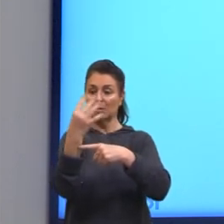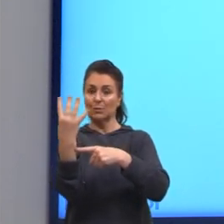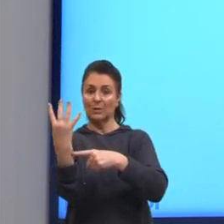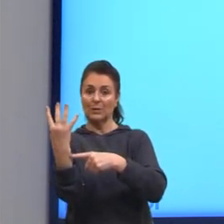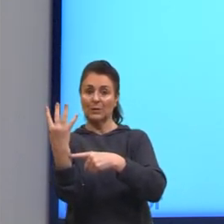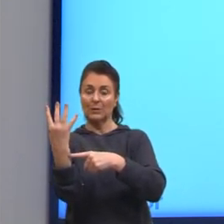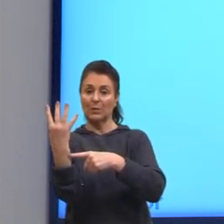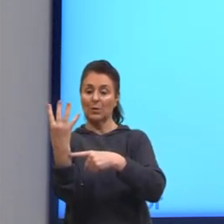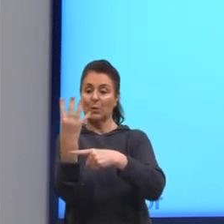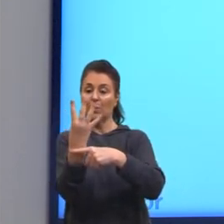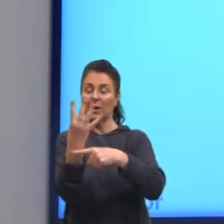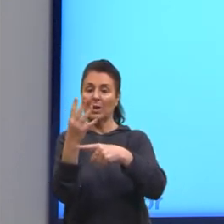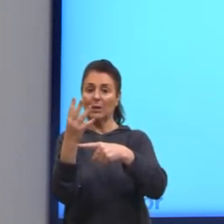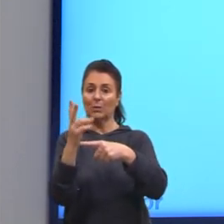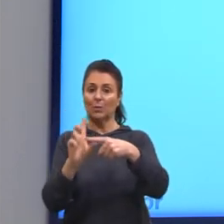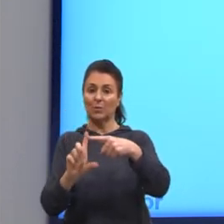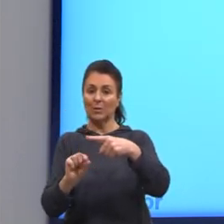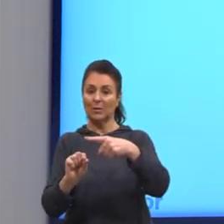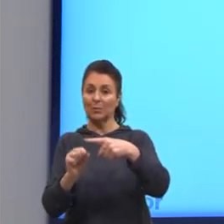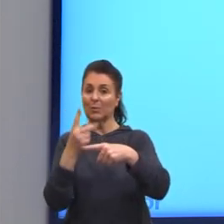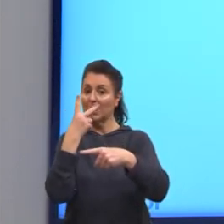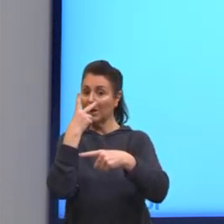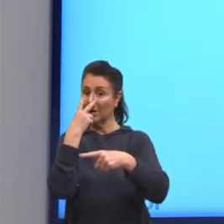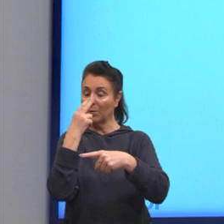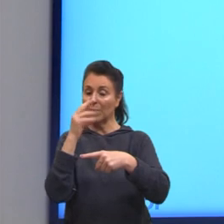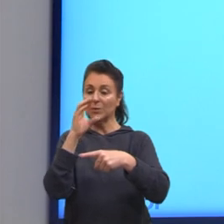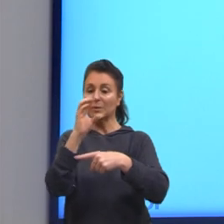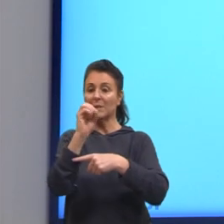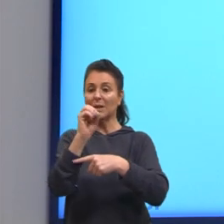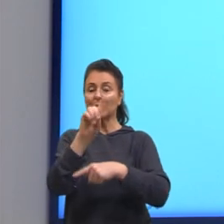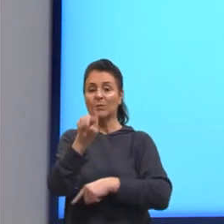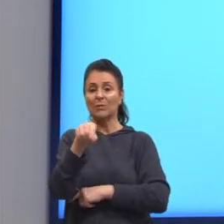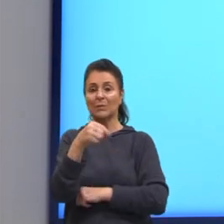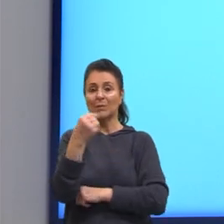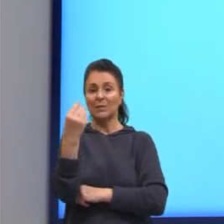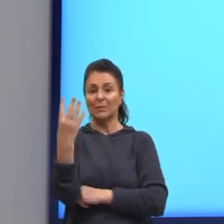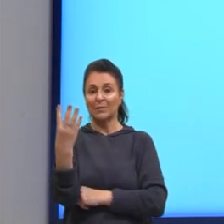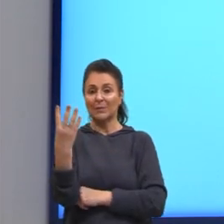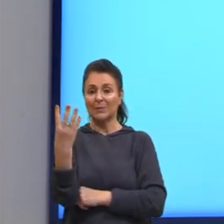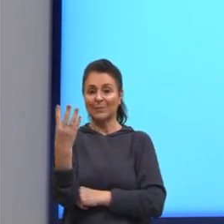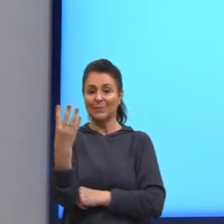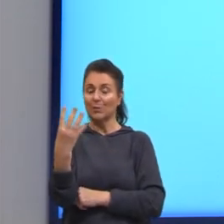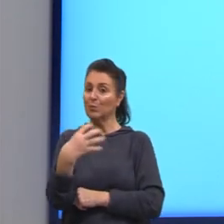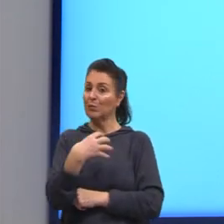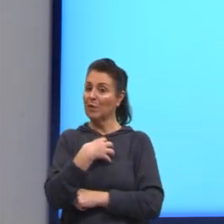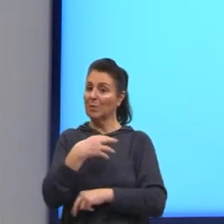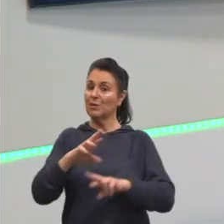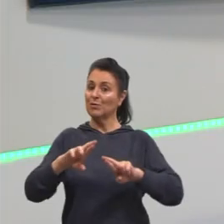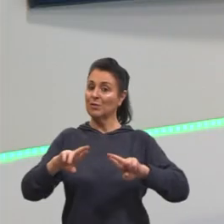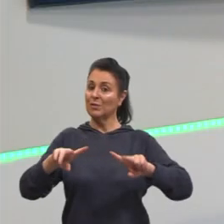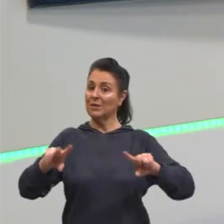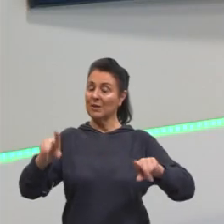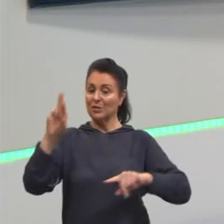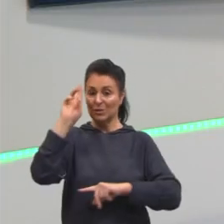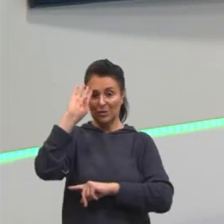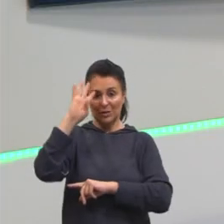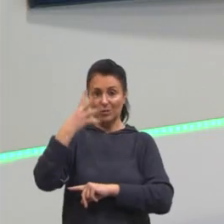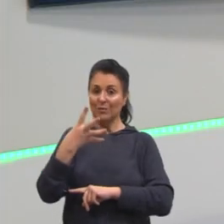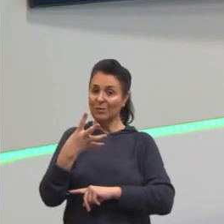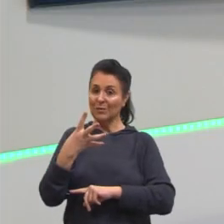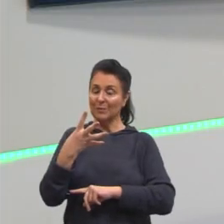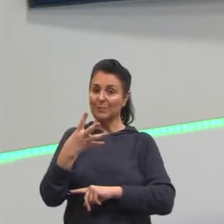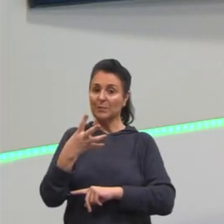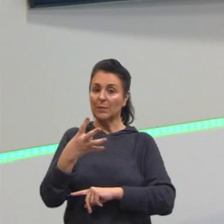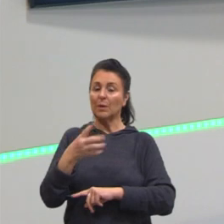4 décimos é a mesma coisa do que 0,4. São duas formas de resolver. Claro que